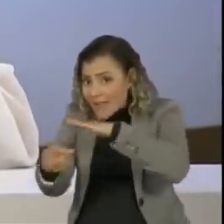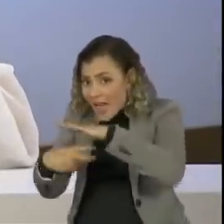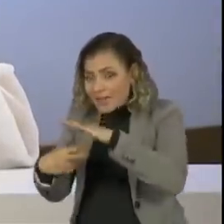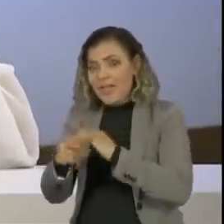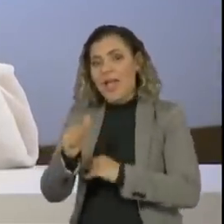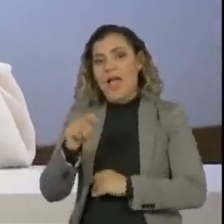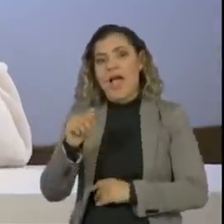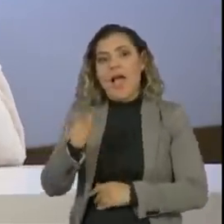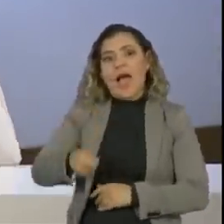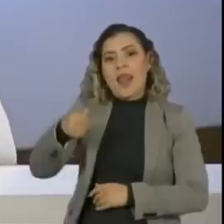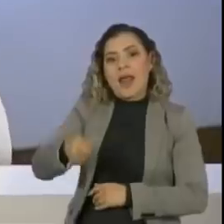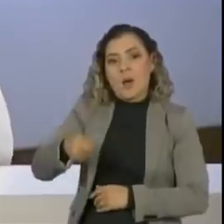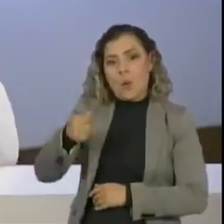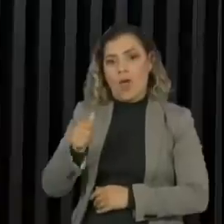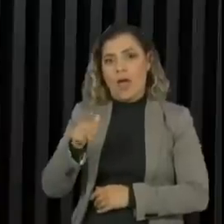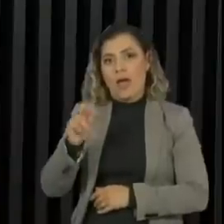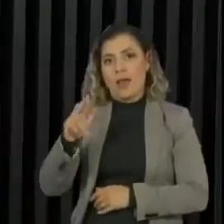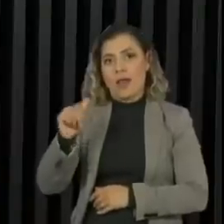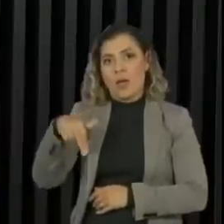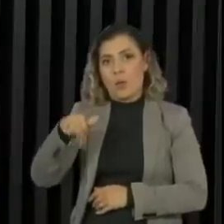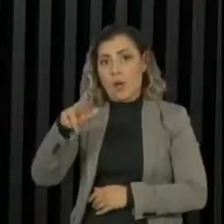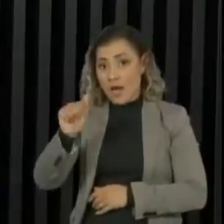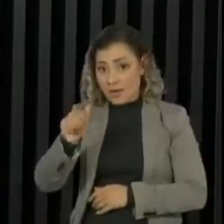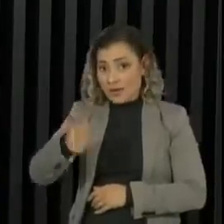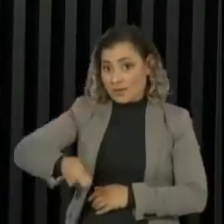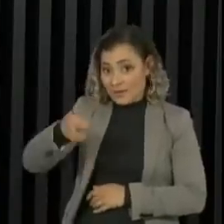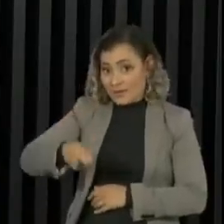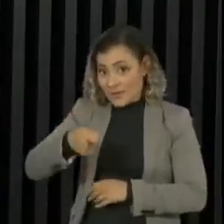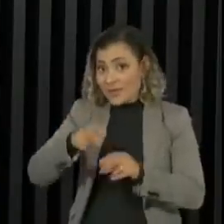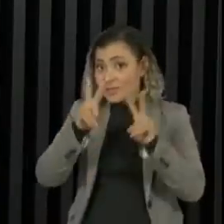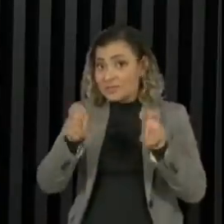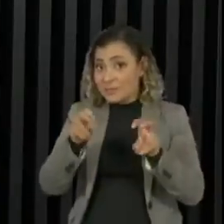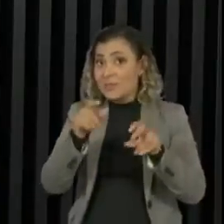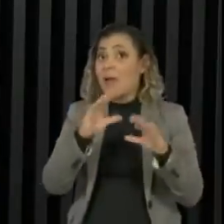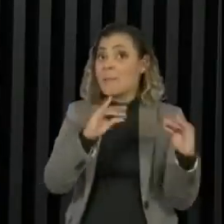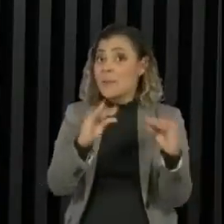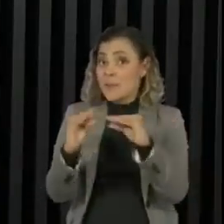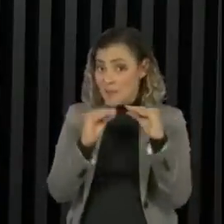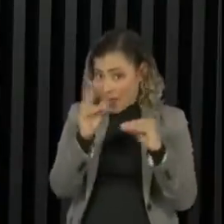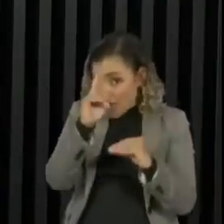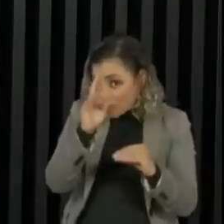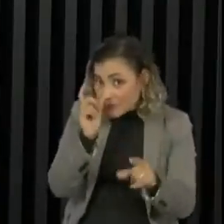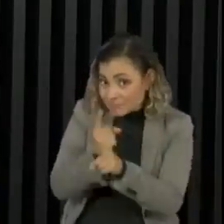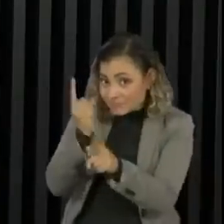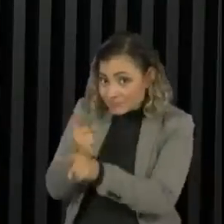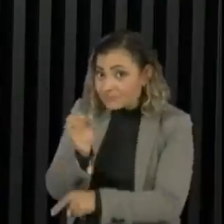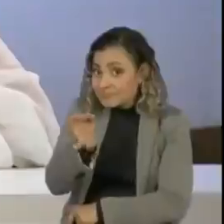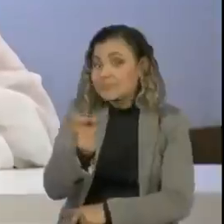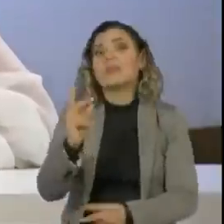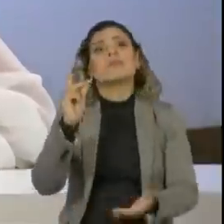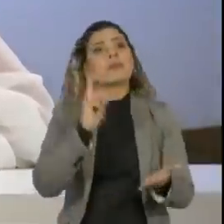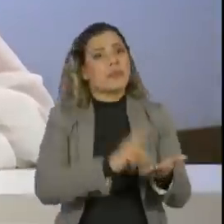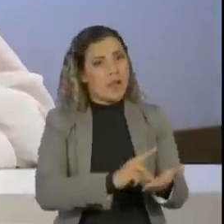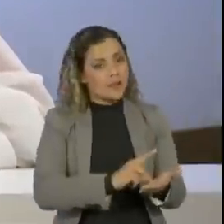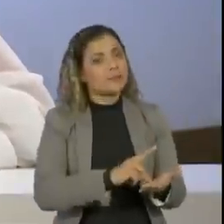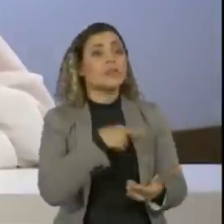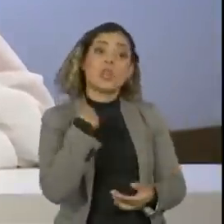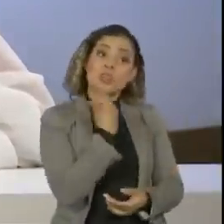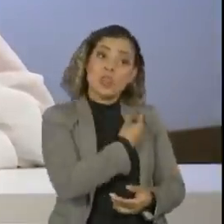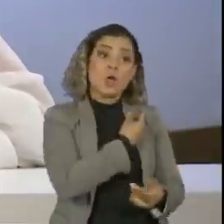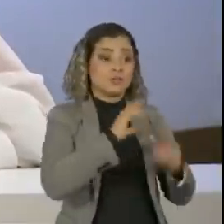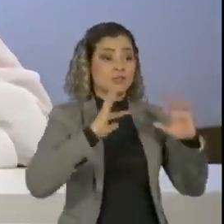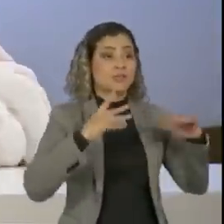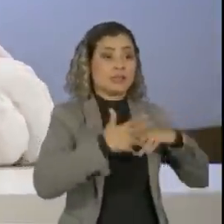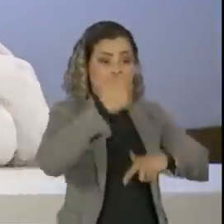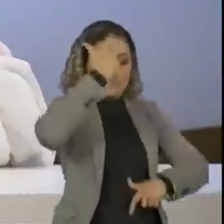Araraquara, por exemplo, quando se tratou do vazamento de conversas de uma autoridade. Nós somos cidadãos comuns, então,